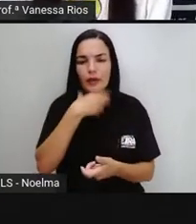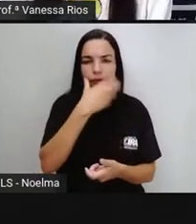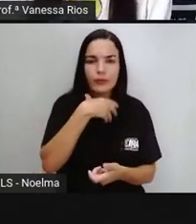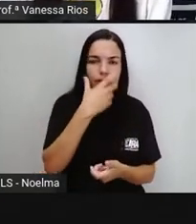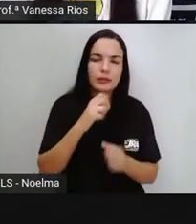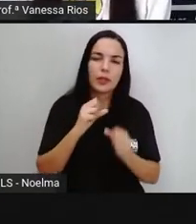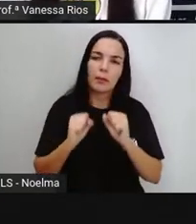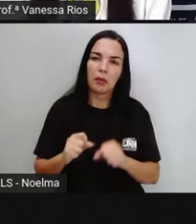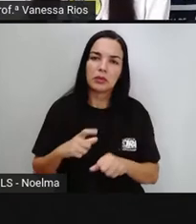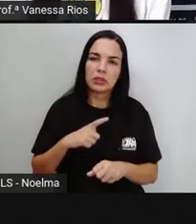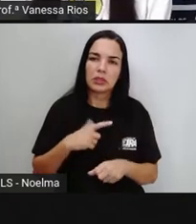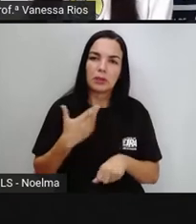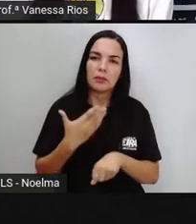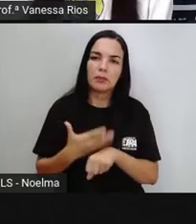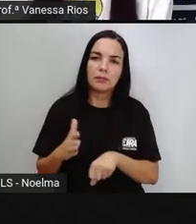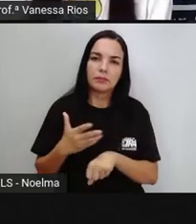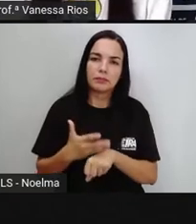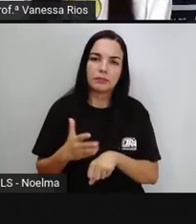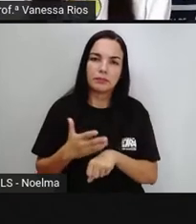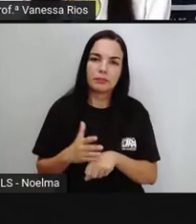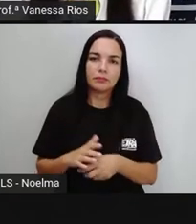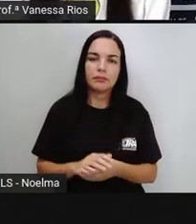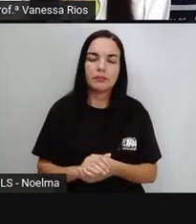tanto a nossa saúde.